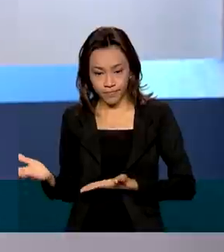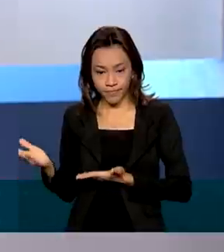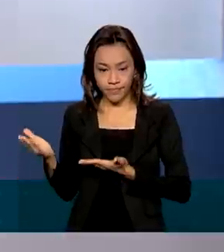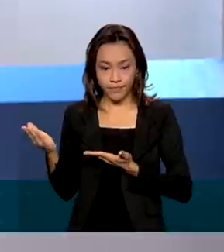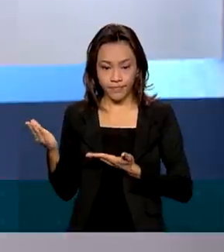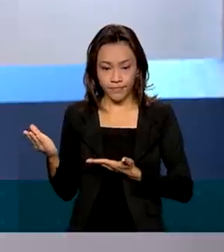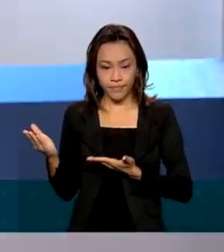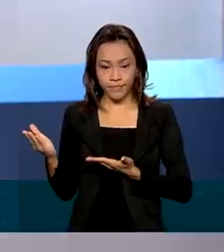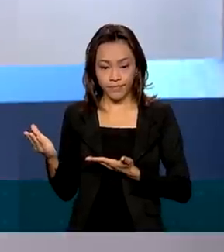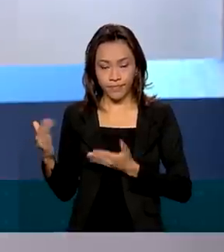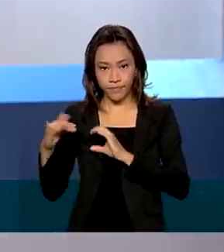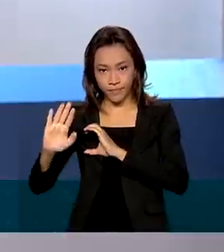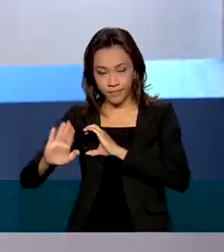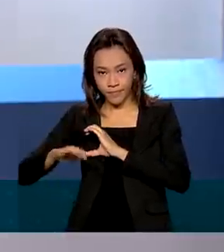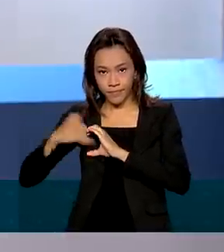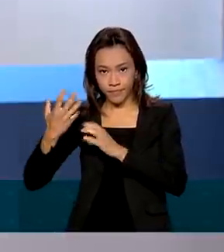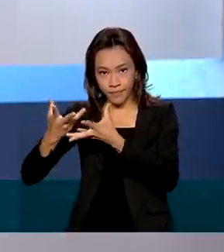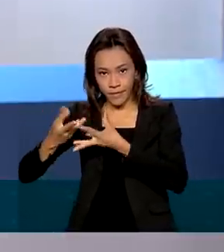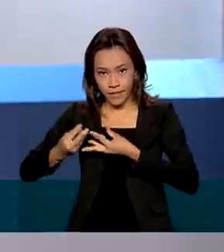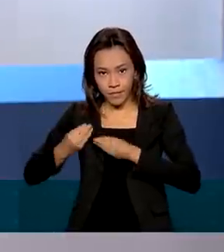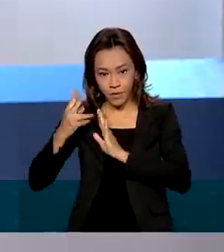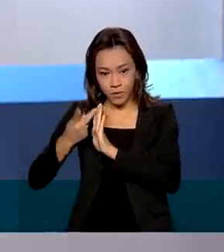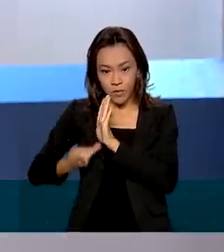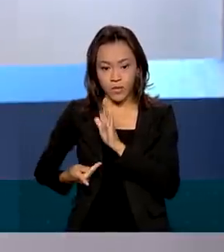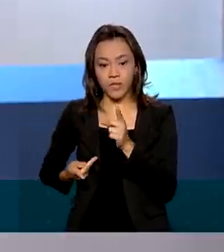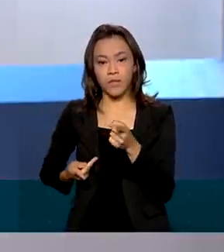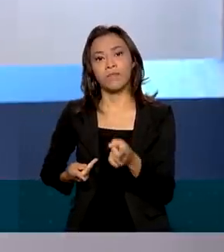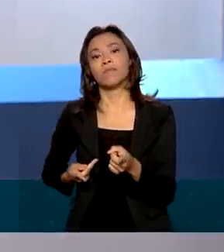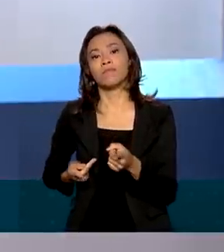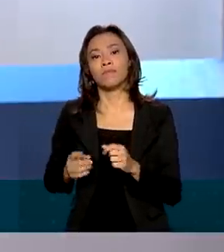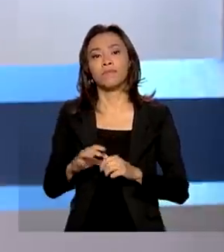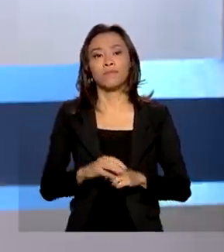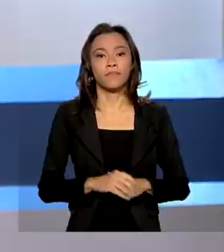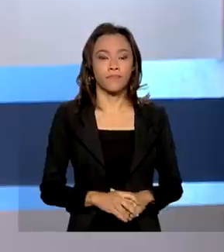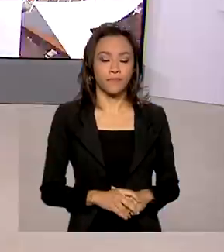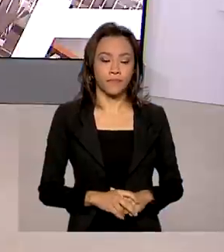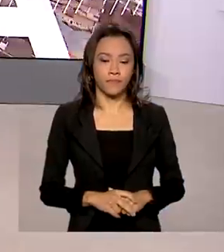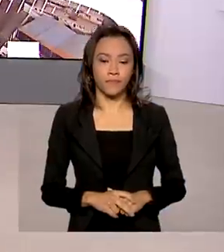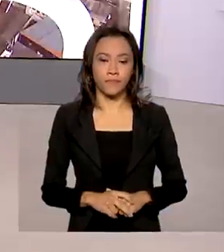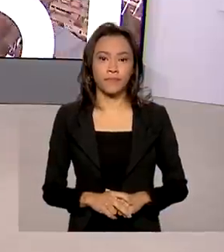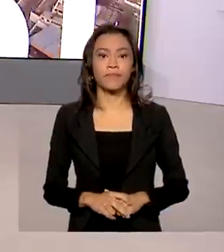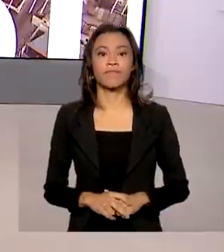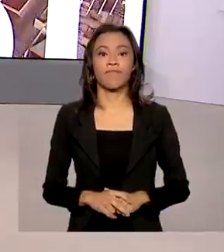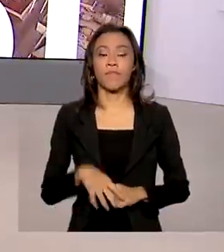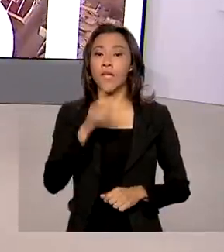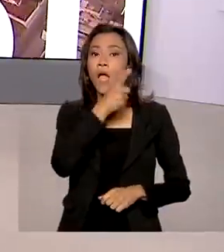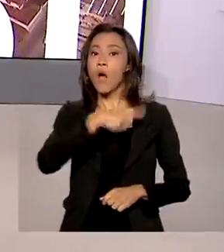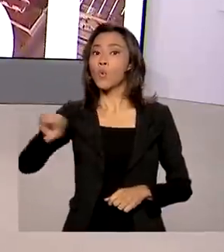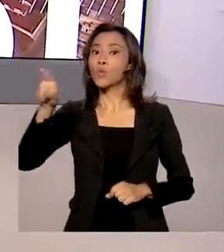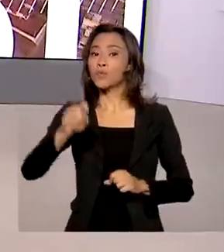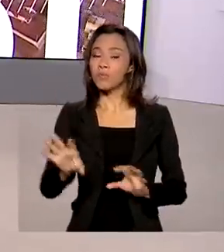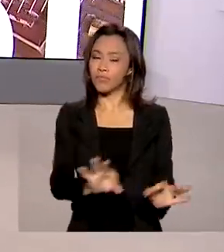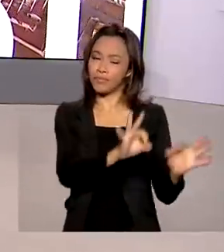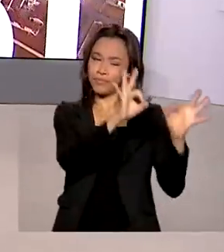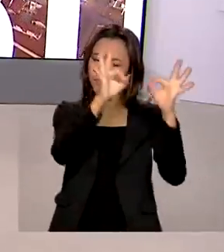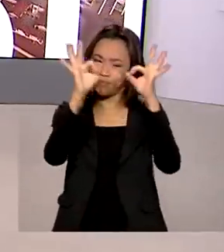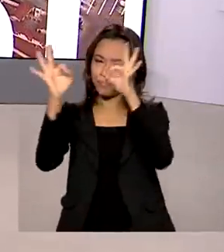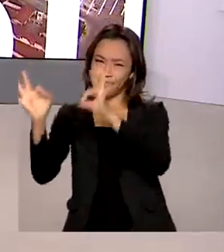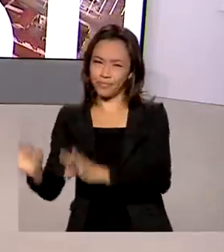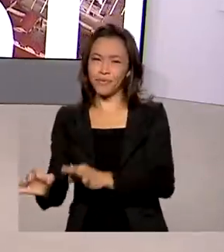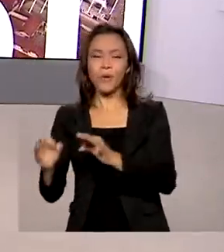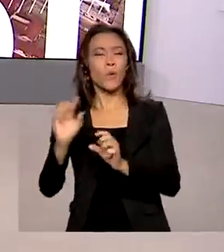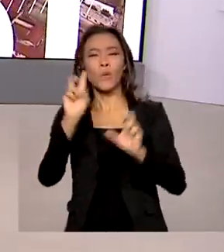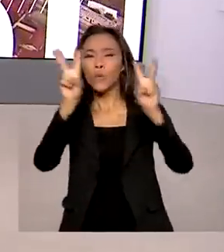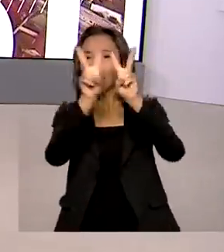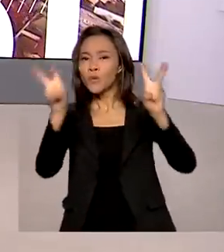.premio.gov.br. Na última reportagem da série O Futuro da